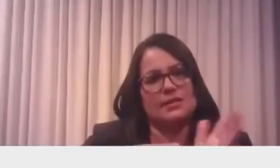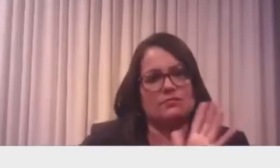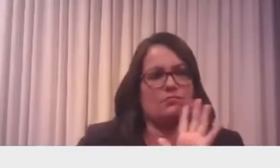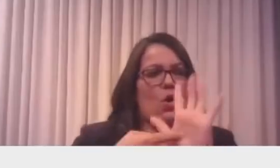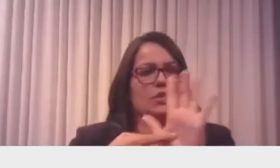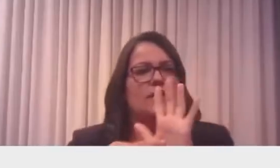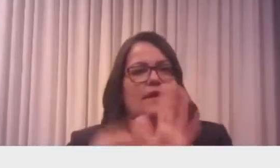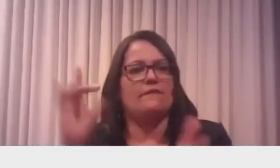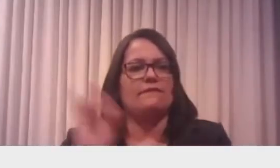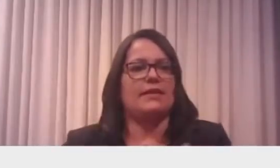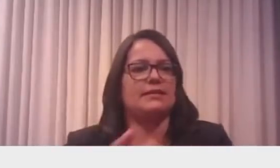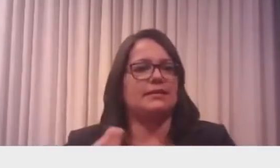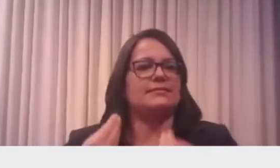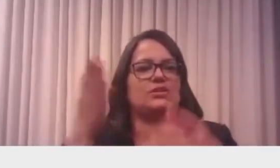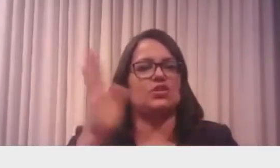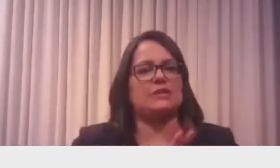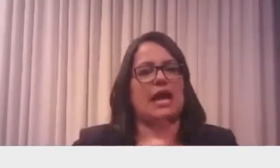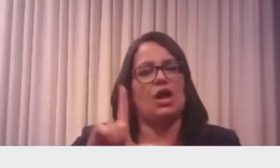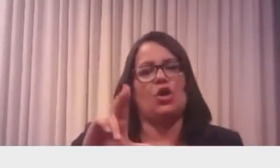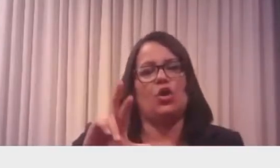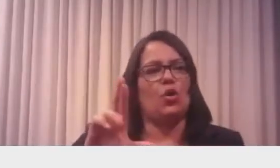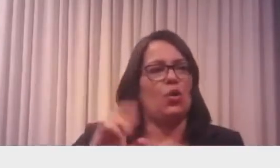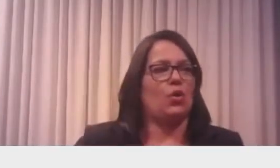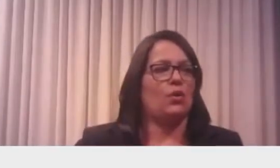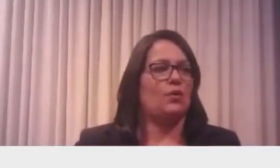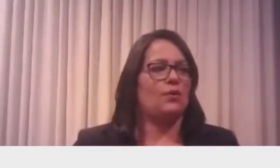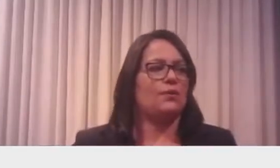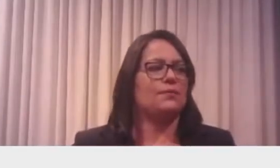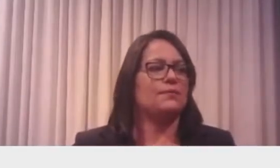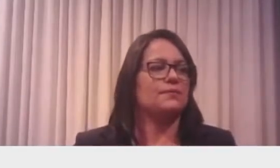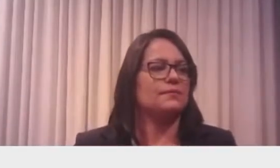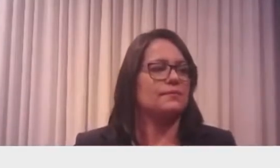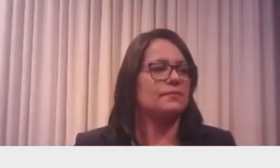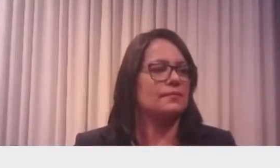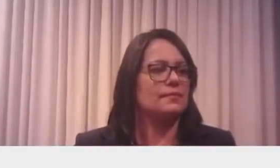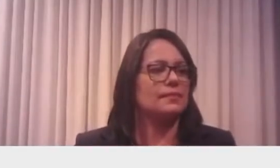Ajuda, ajuda a Xai. Fazer uma propaganda aqui no pígonozinho sem que eu não preciso de propaganda aqui.